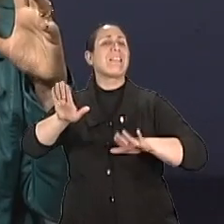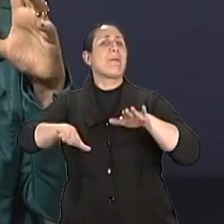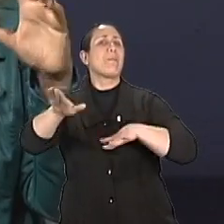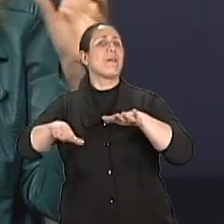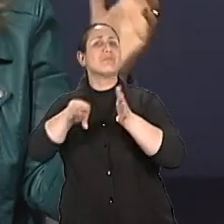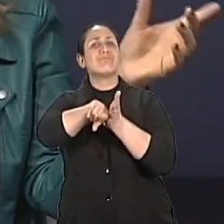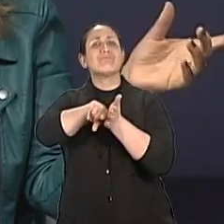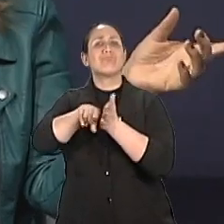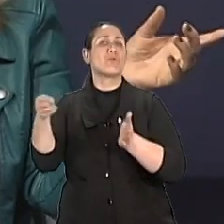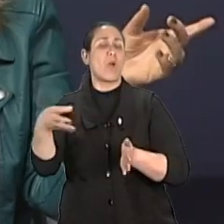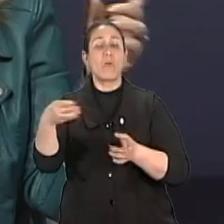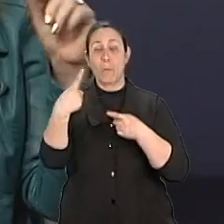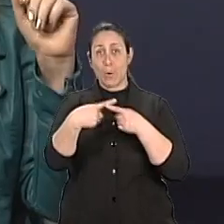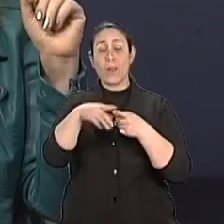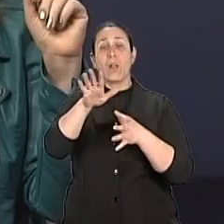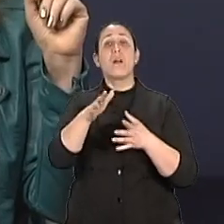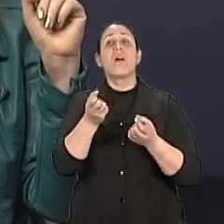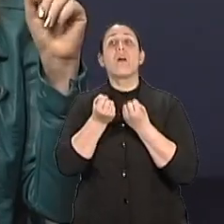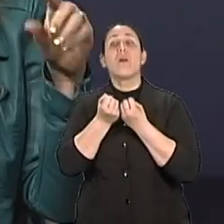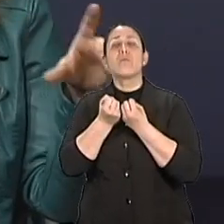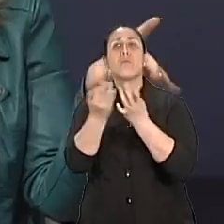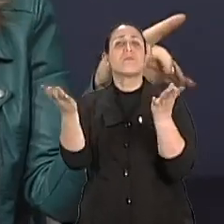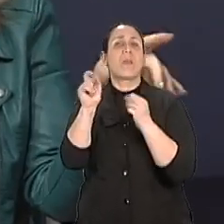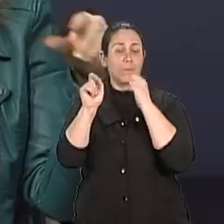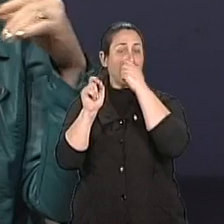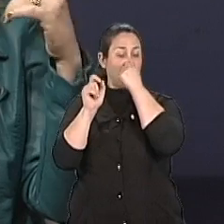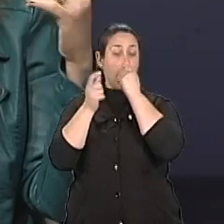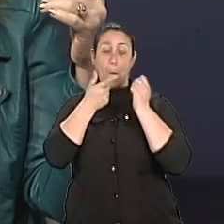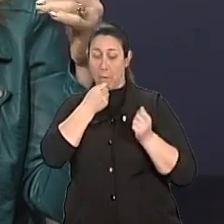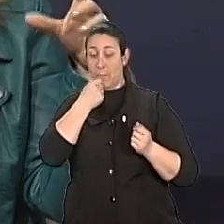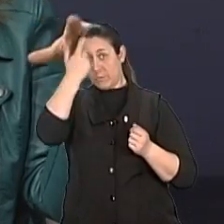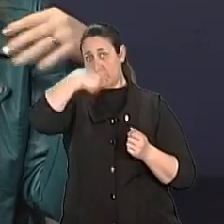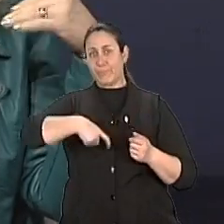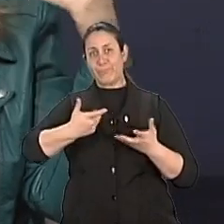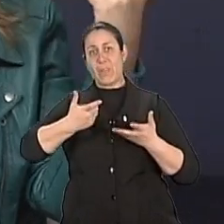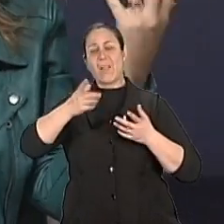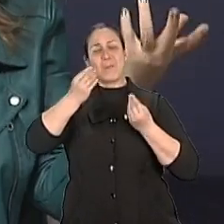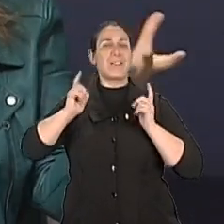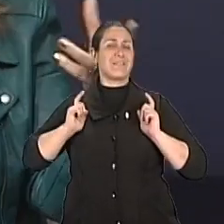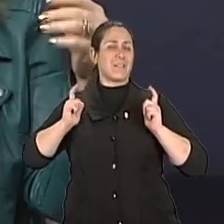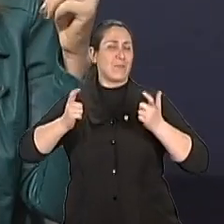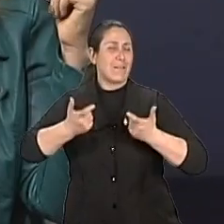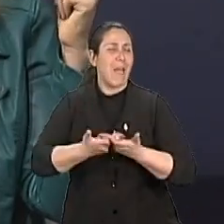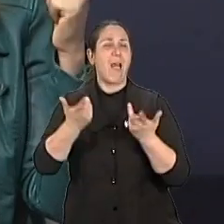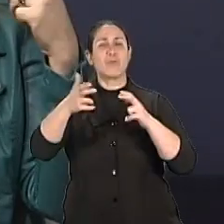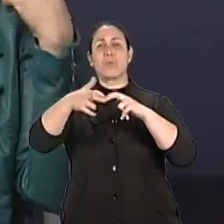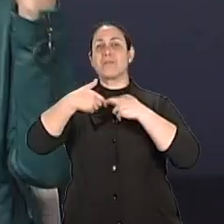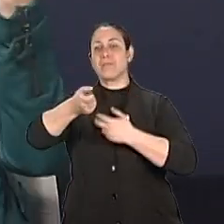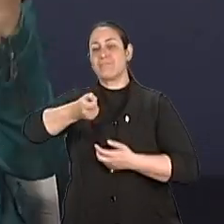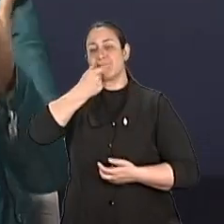porque muitas vezes o homem, o que que acontece? Com o advento da sexualidade, com as pílulas, né?